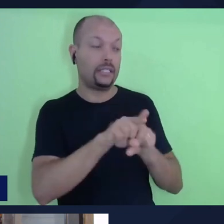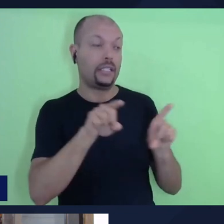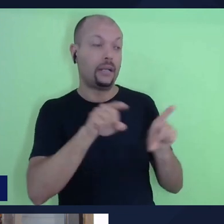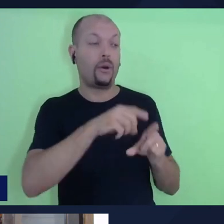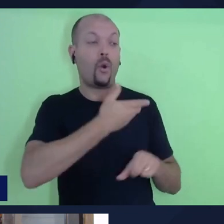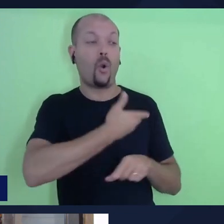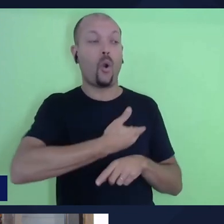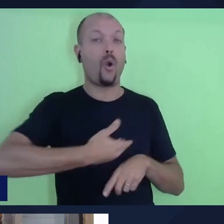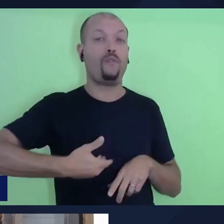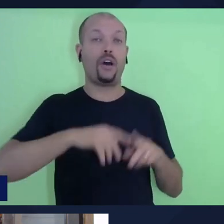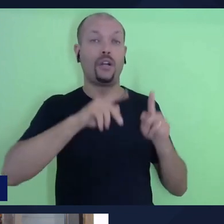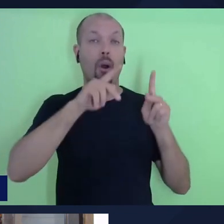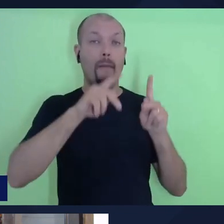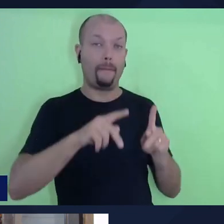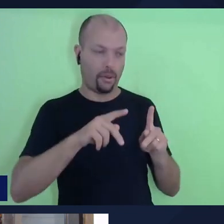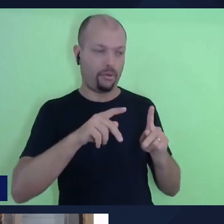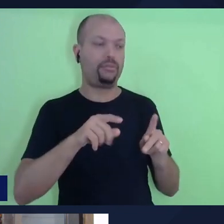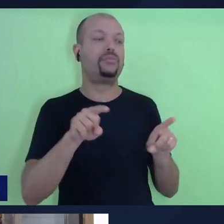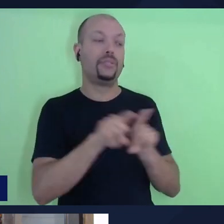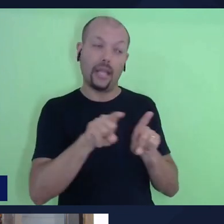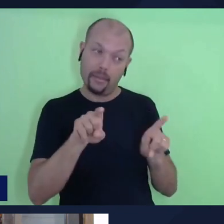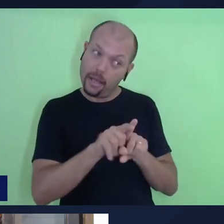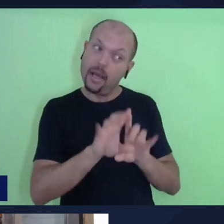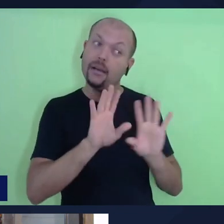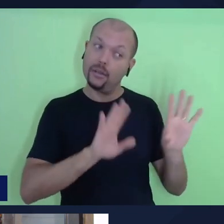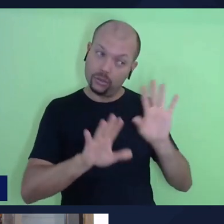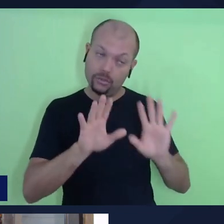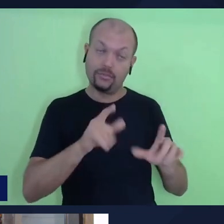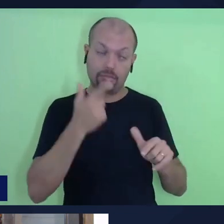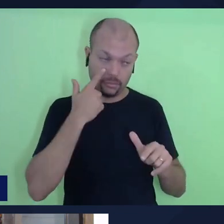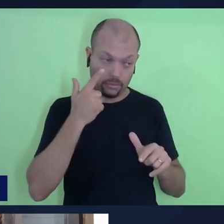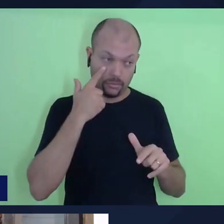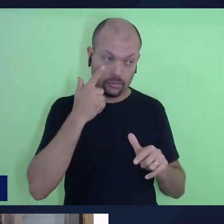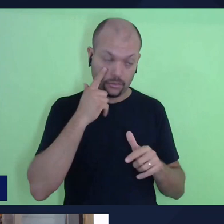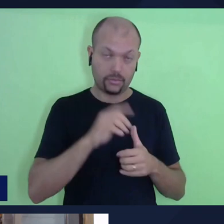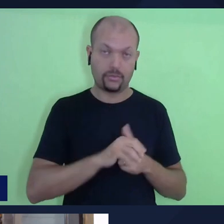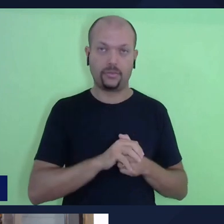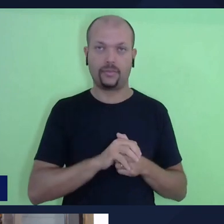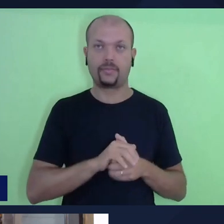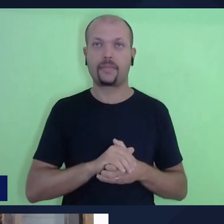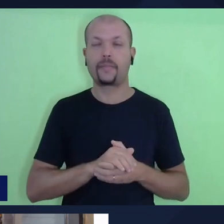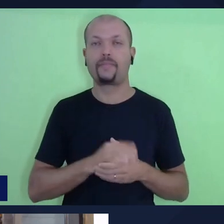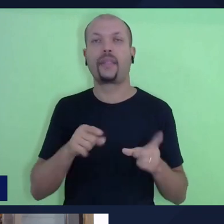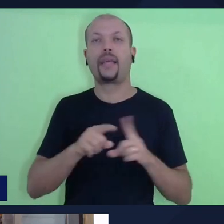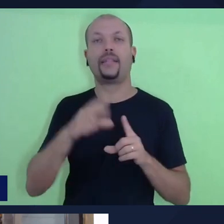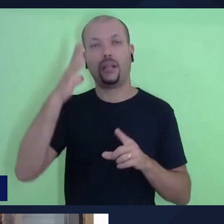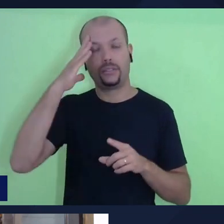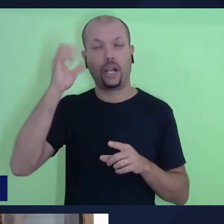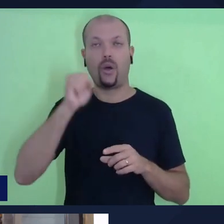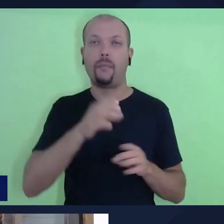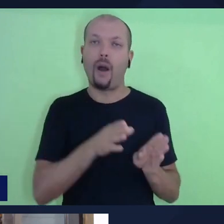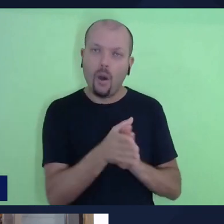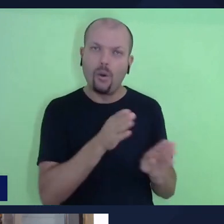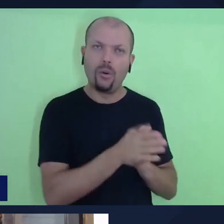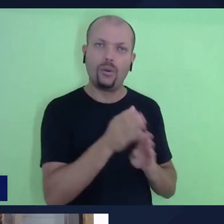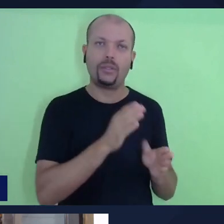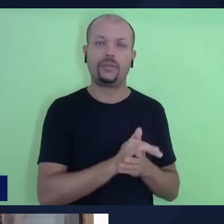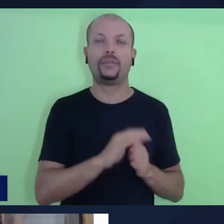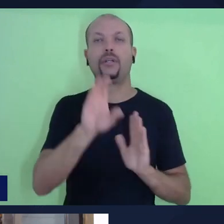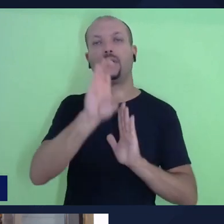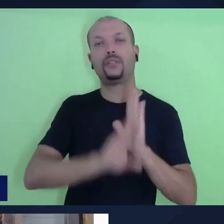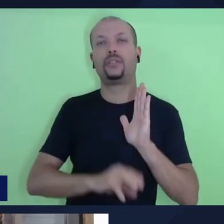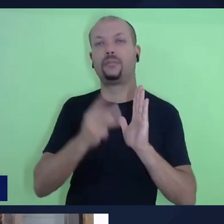usem eles para governar aqueles que estão debaixo de vocês. Quando chega aqui no capítulo 3,